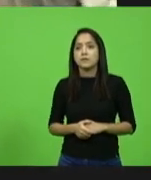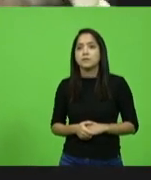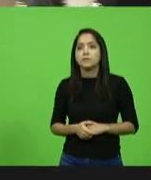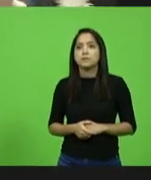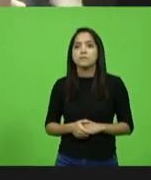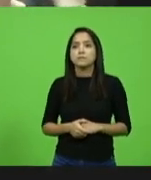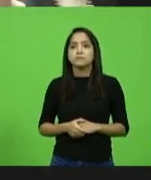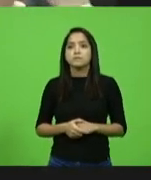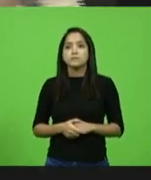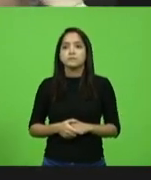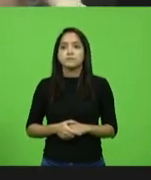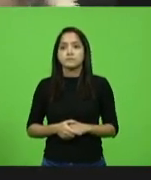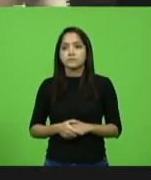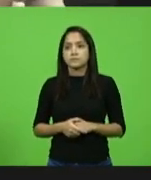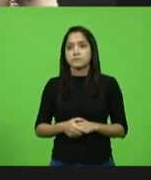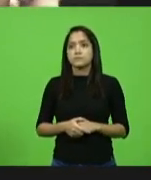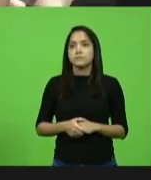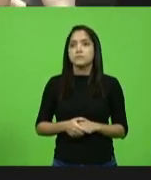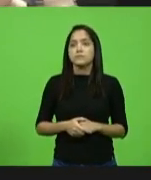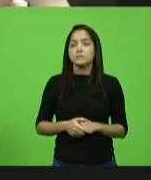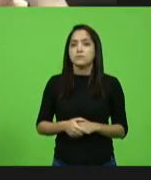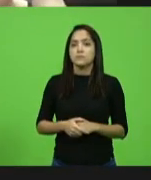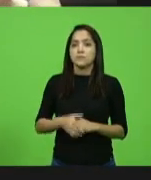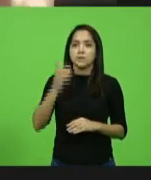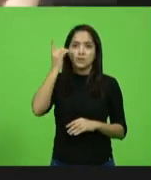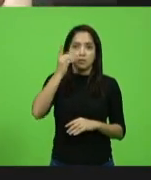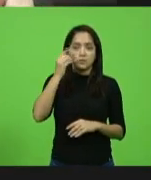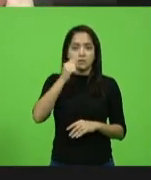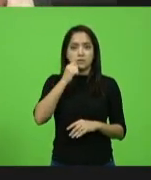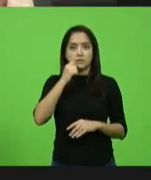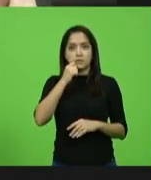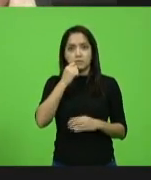Como vota a deputada Ana Campagnolo?